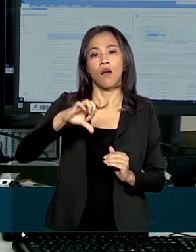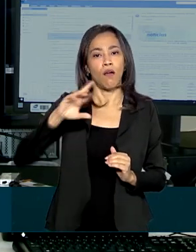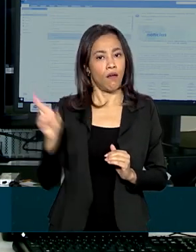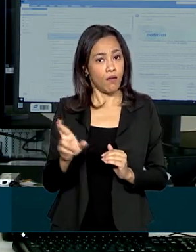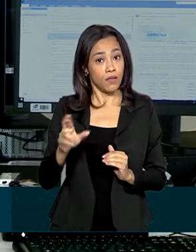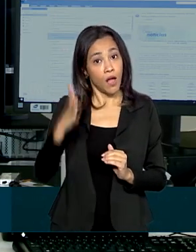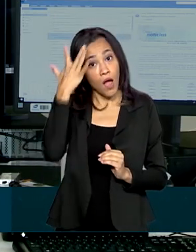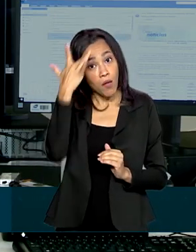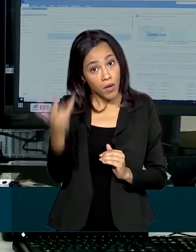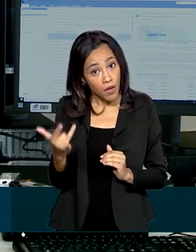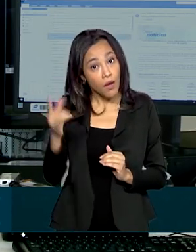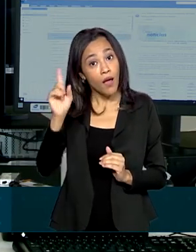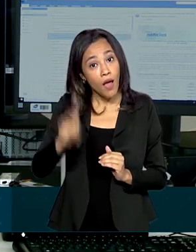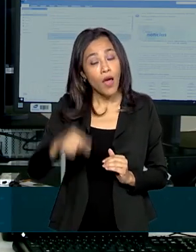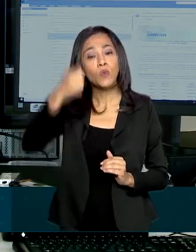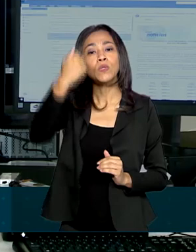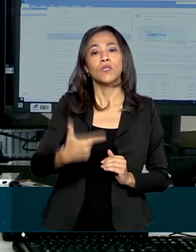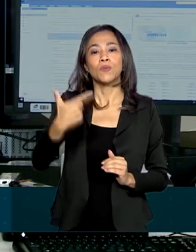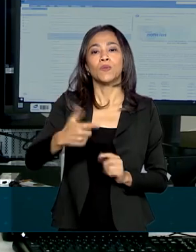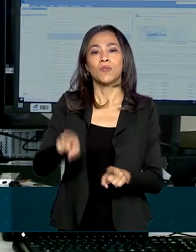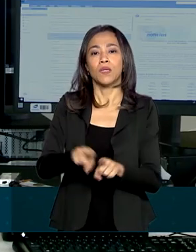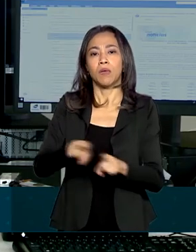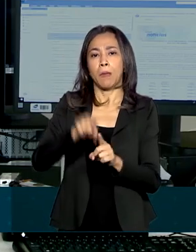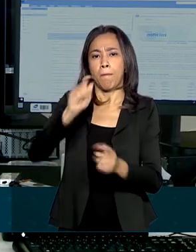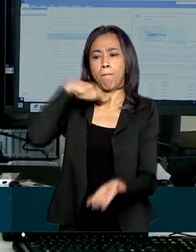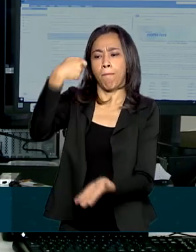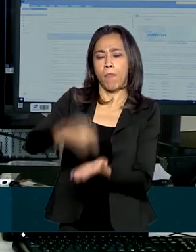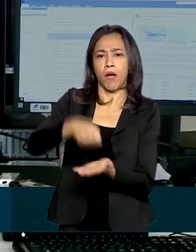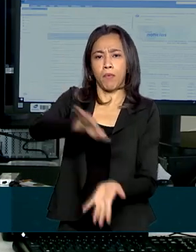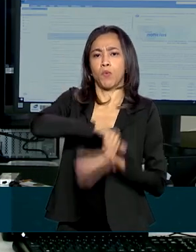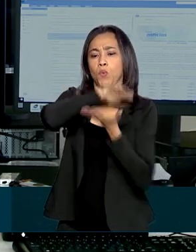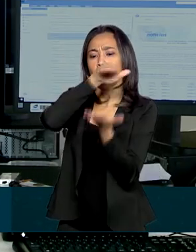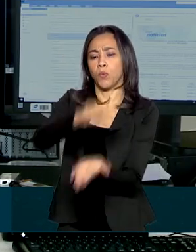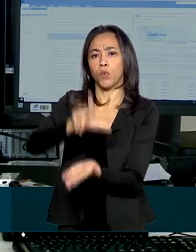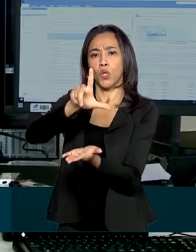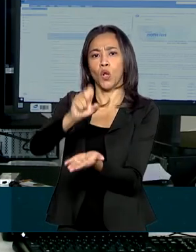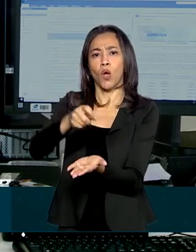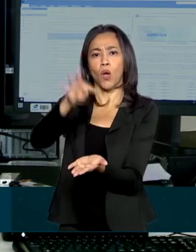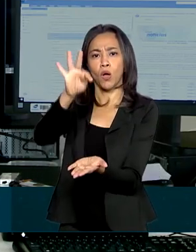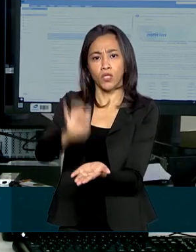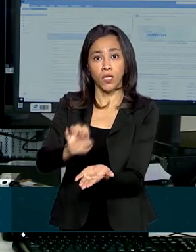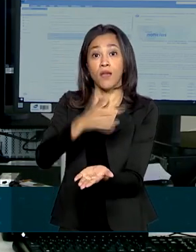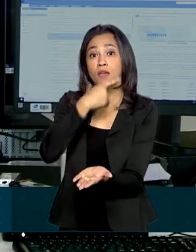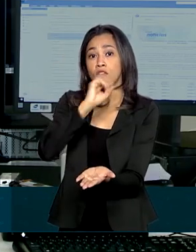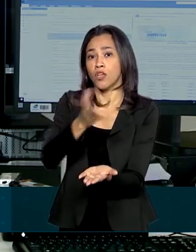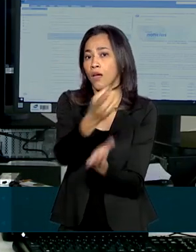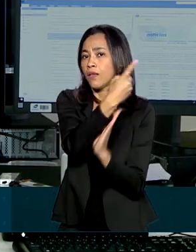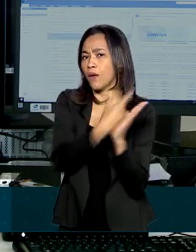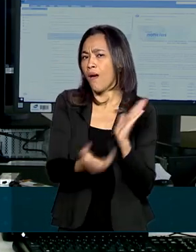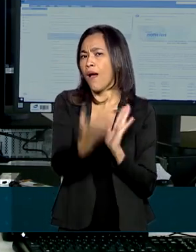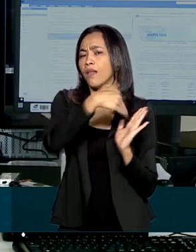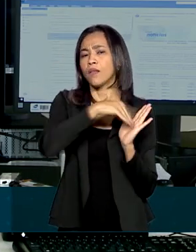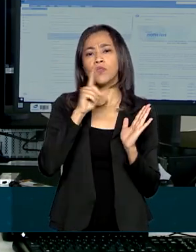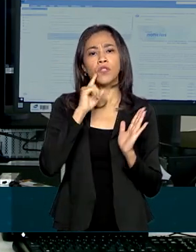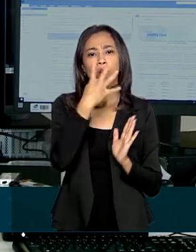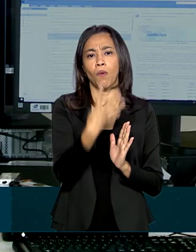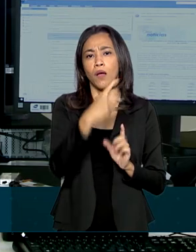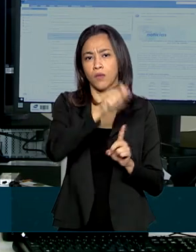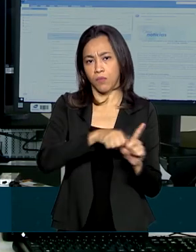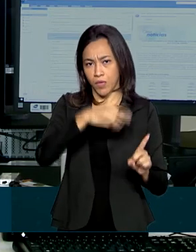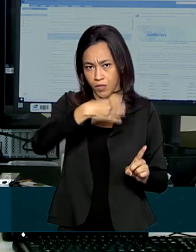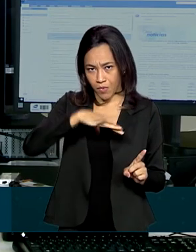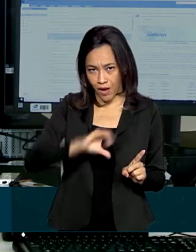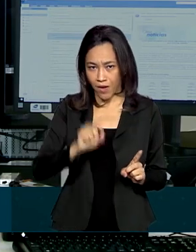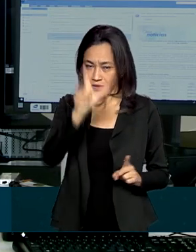que amanhã é o pagamento do segundo lote de restituição para quem entregou a declaração até o dia 4 de março do Rio de